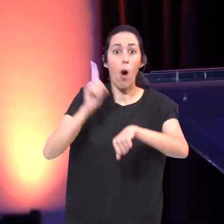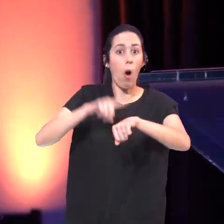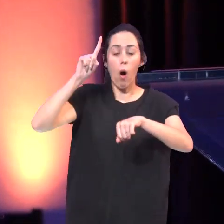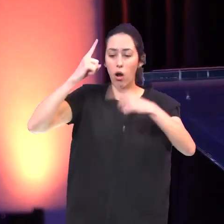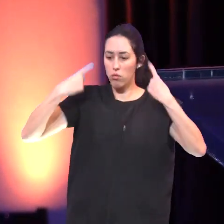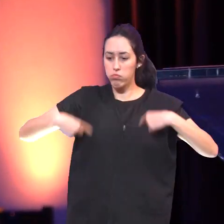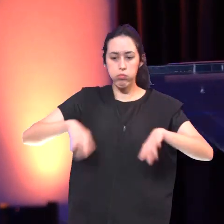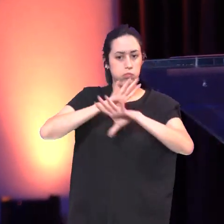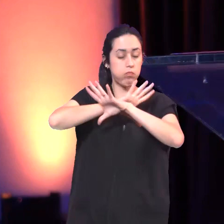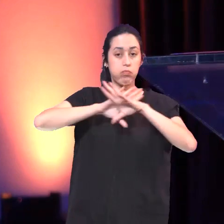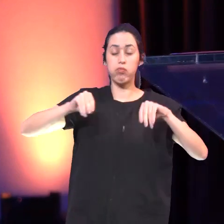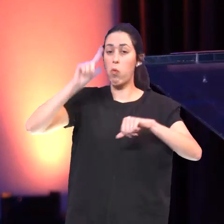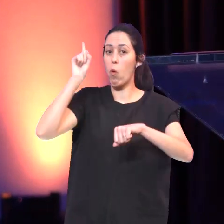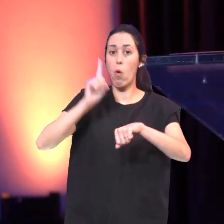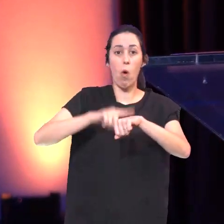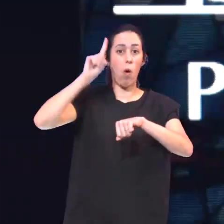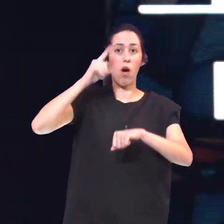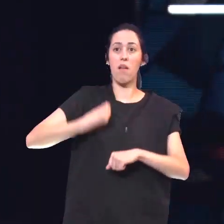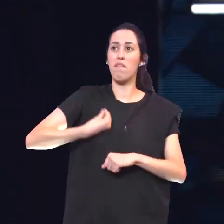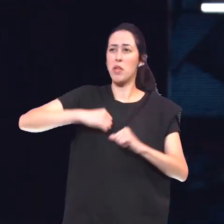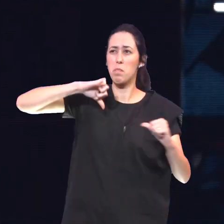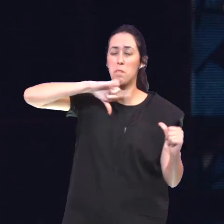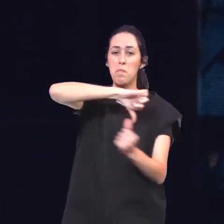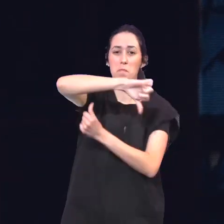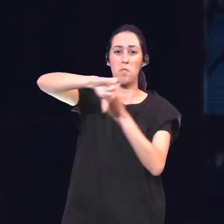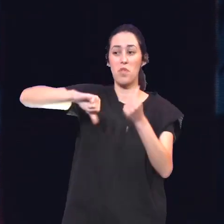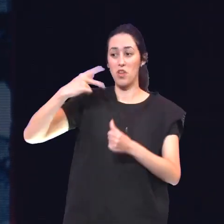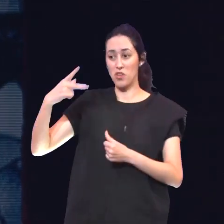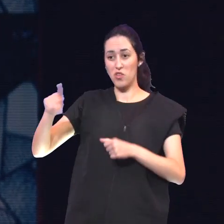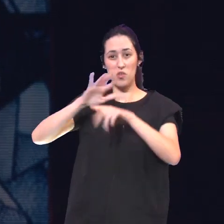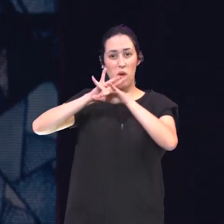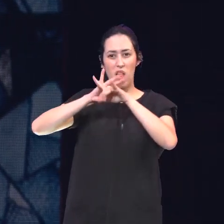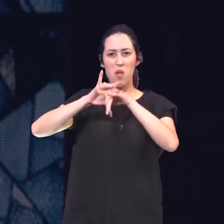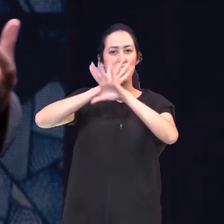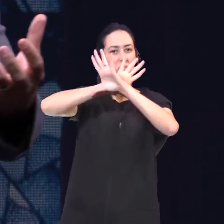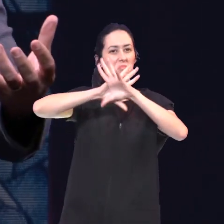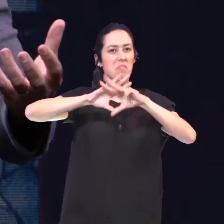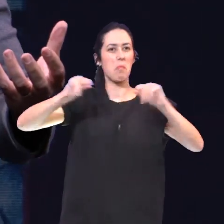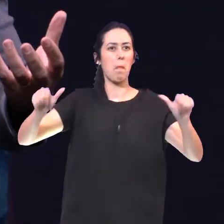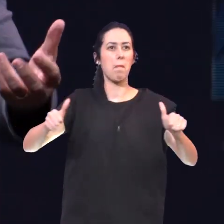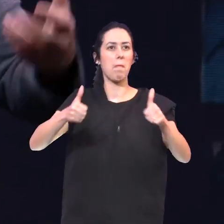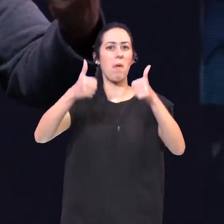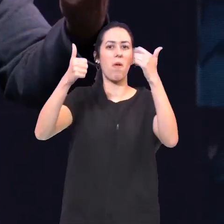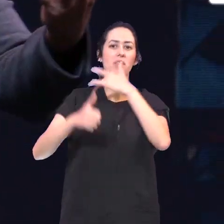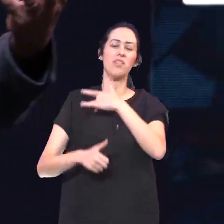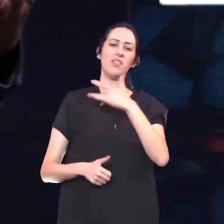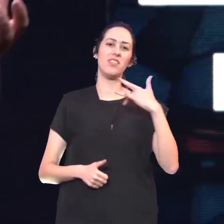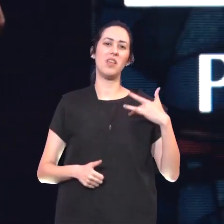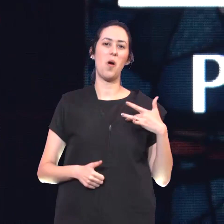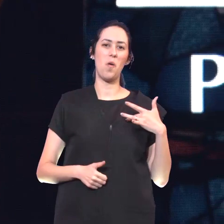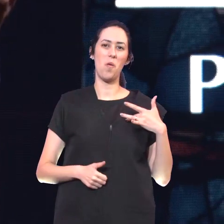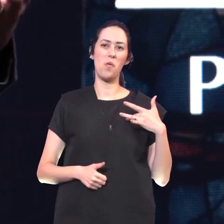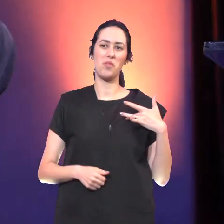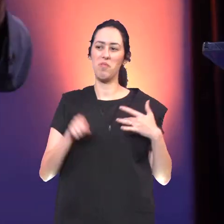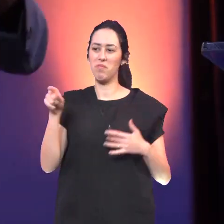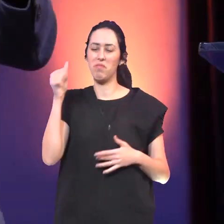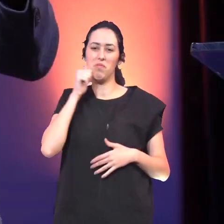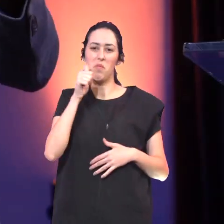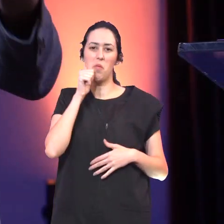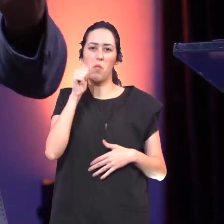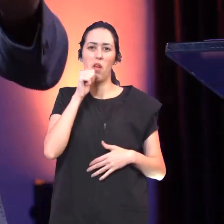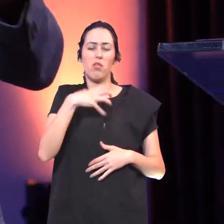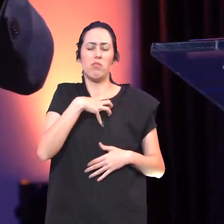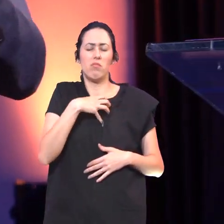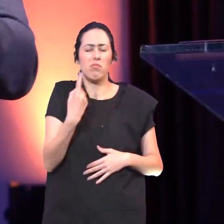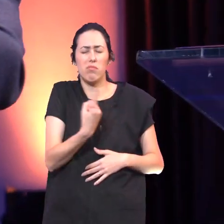Curada E a sua vida Foi transformada E a doença Deu lugar A saúde E a orfandade Deu lugar A